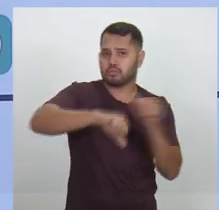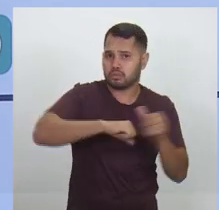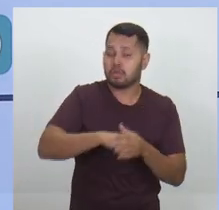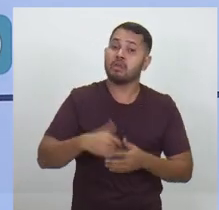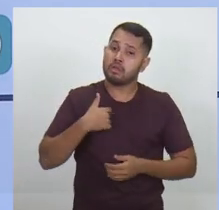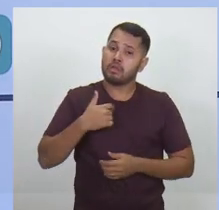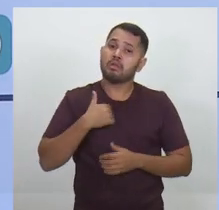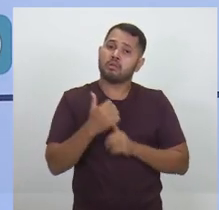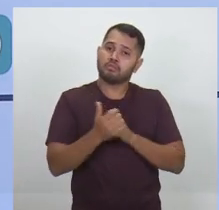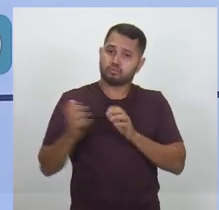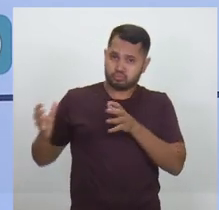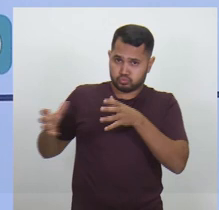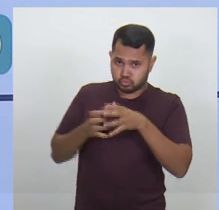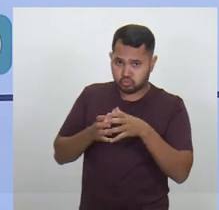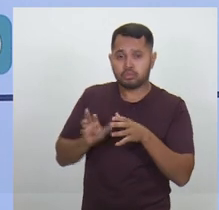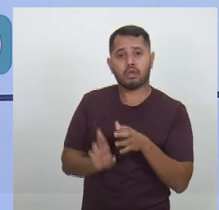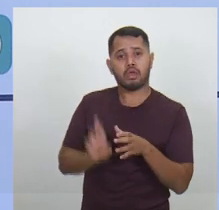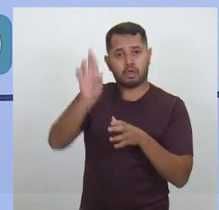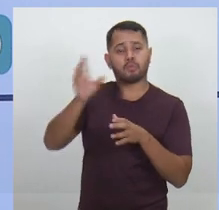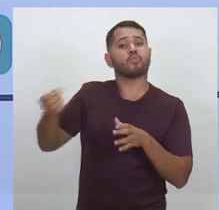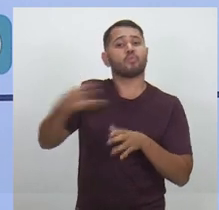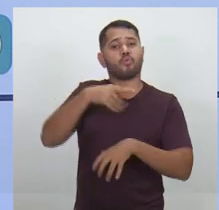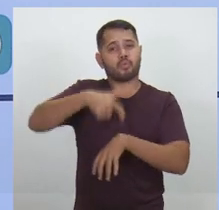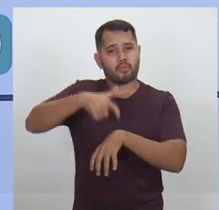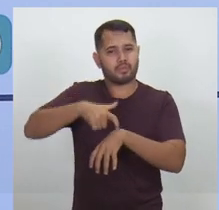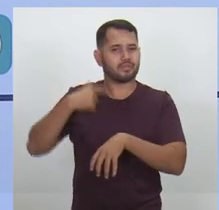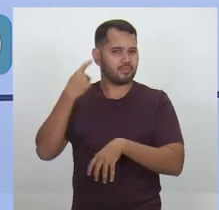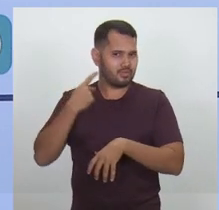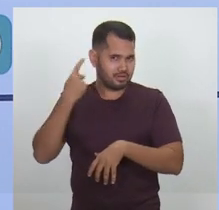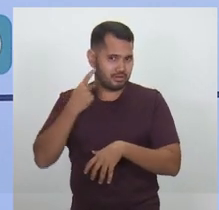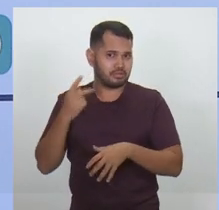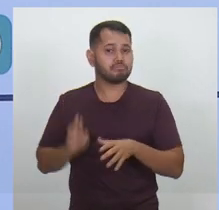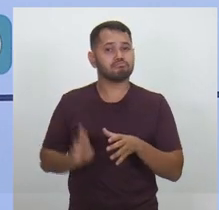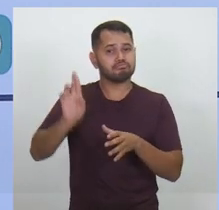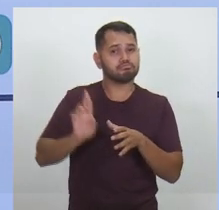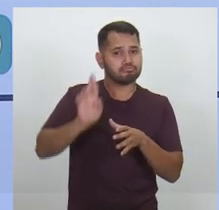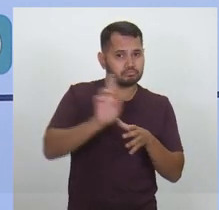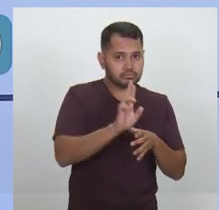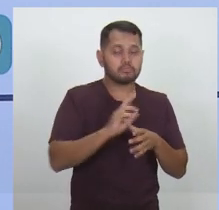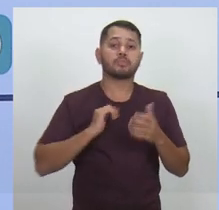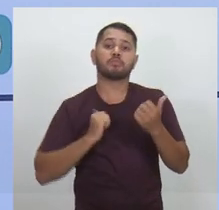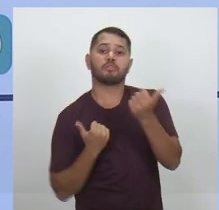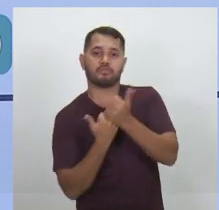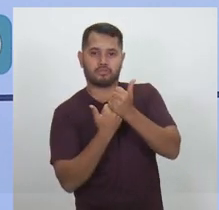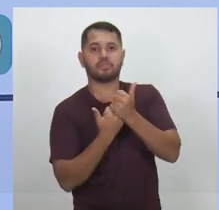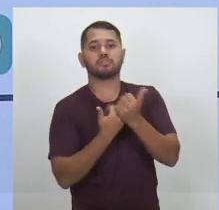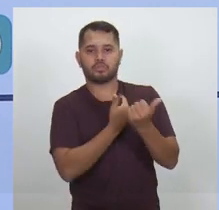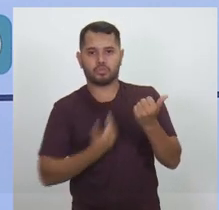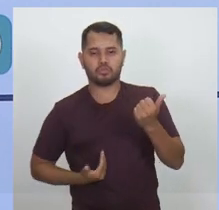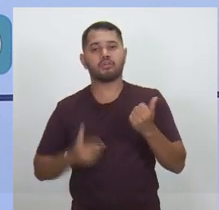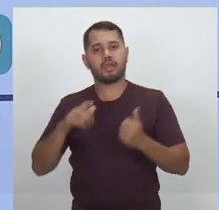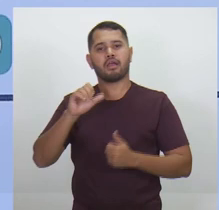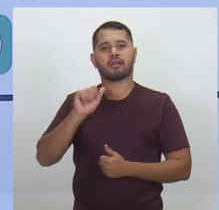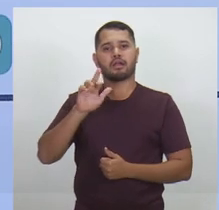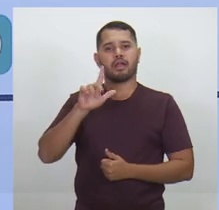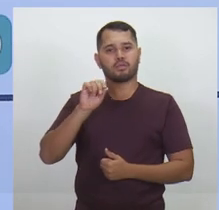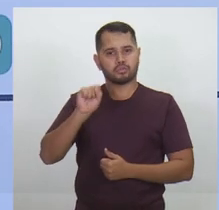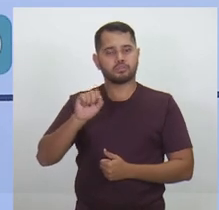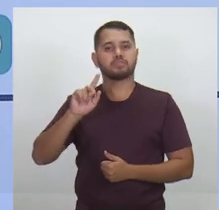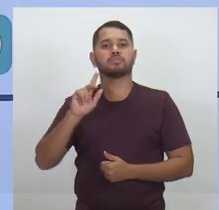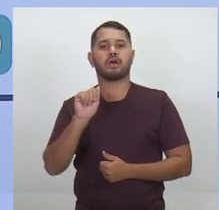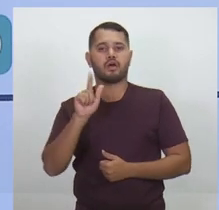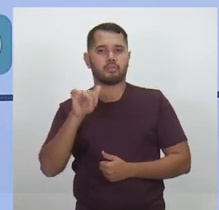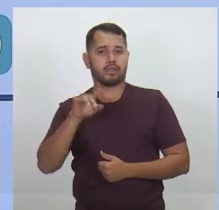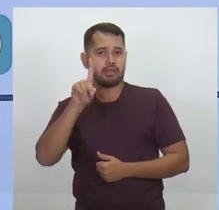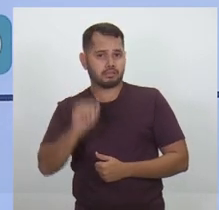Eu estou caminhando com pessoas que representam esse novo momento na política. O meu candidato a vice-governador é o defensor Carlos Almeida. É um homem que